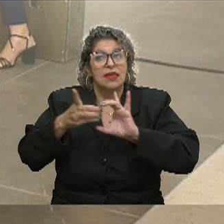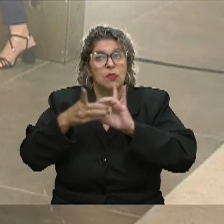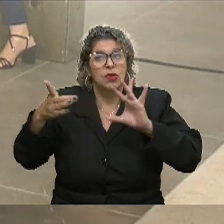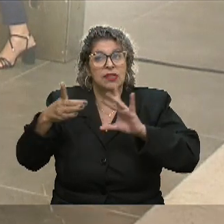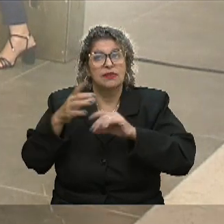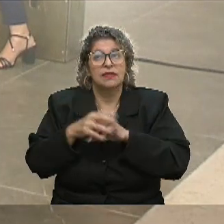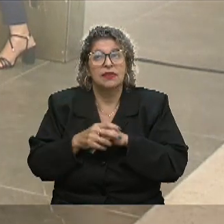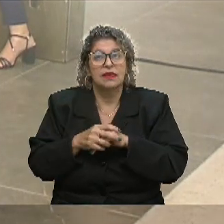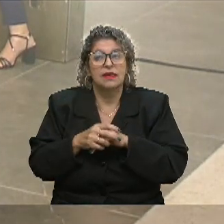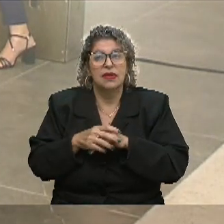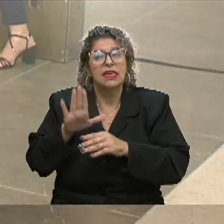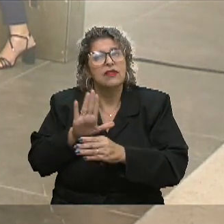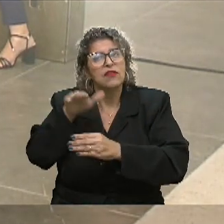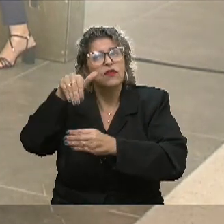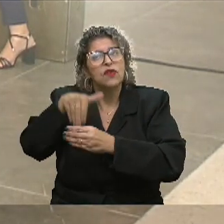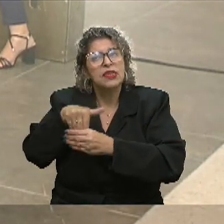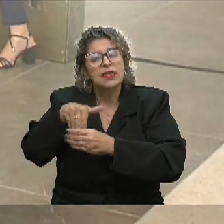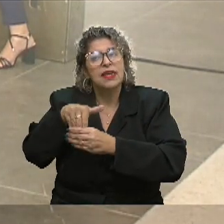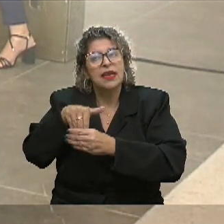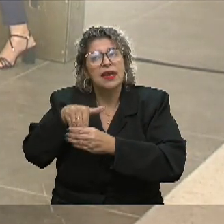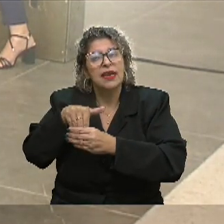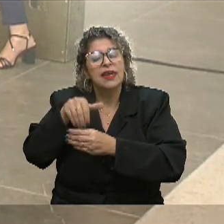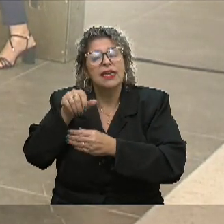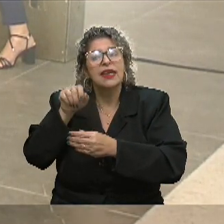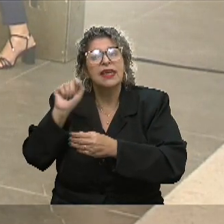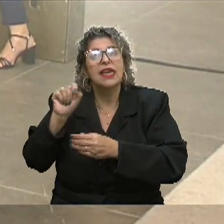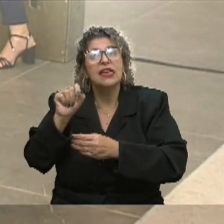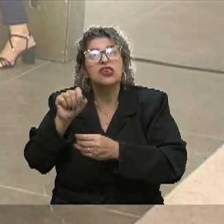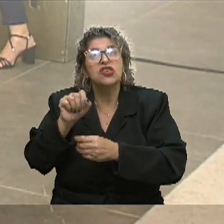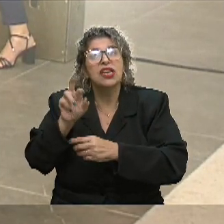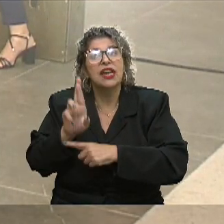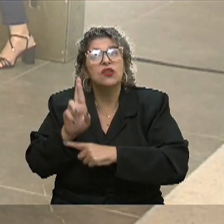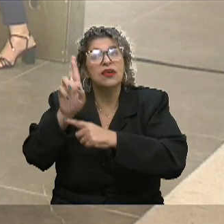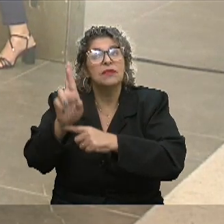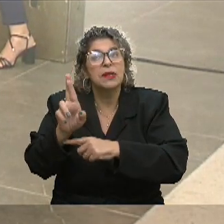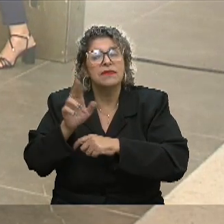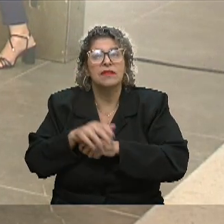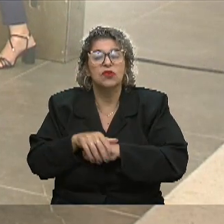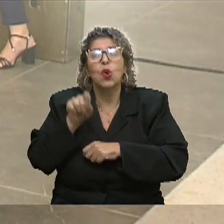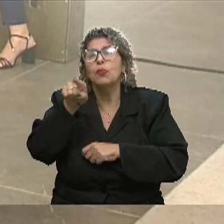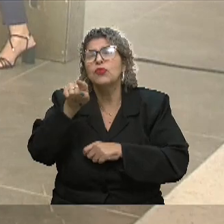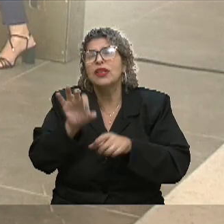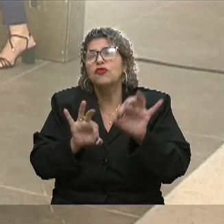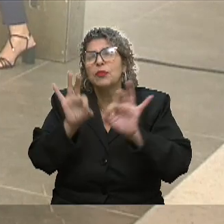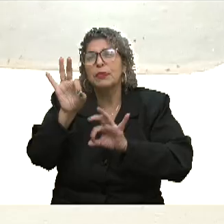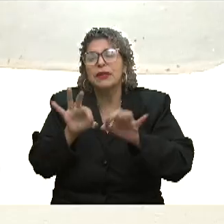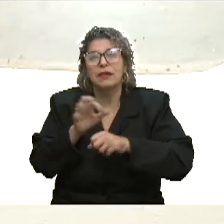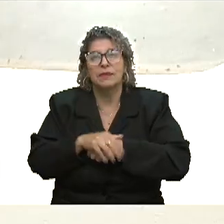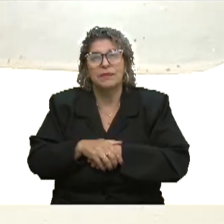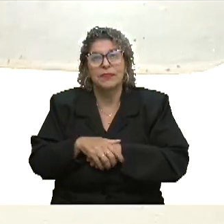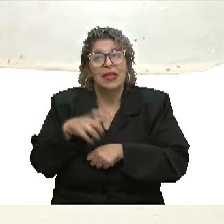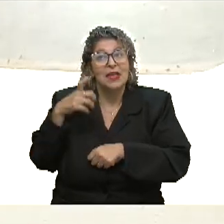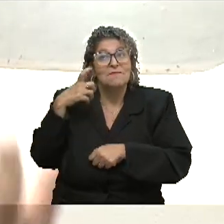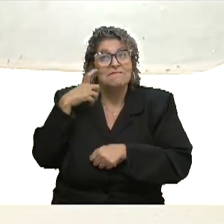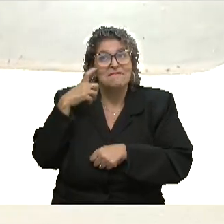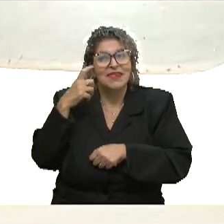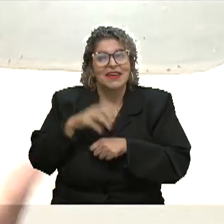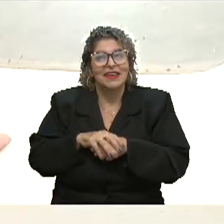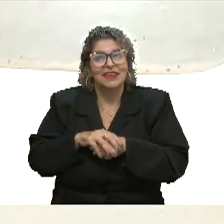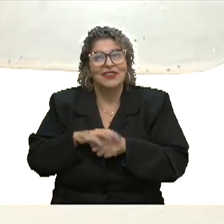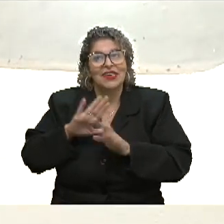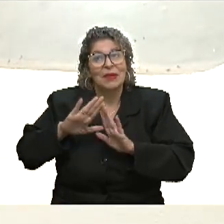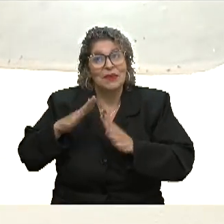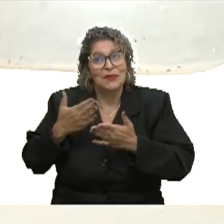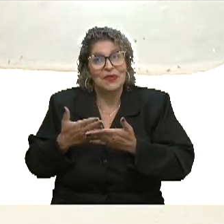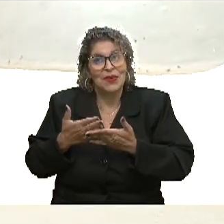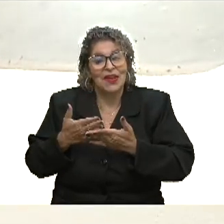hora que a gente vai à urna e diz quem a gente quer que nos represente. Como é que tu vem te preparando para esse momento? Eu acho que a maior escola é